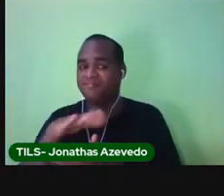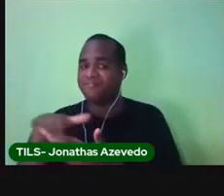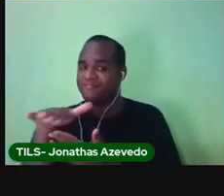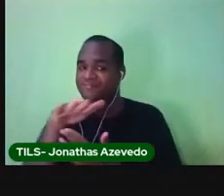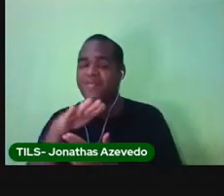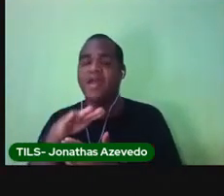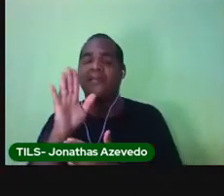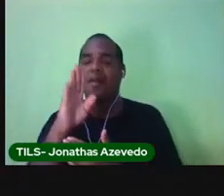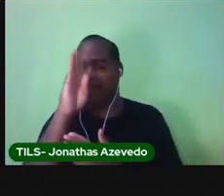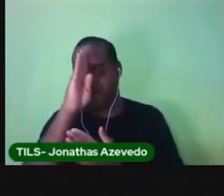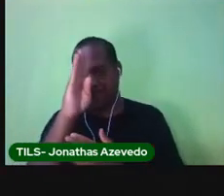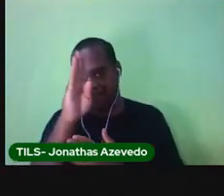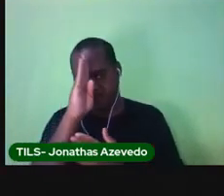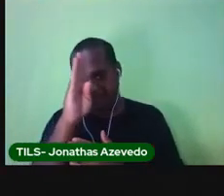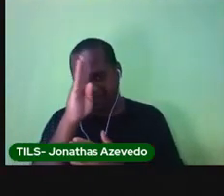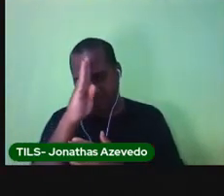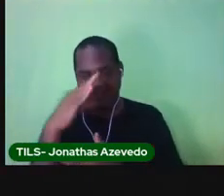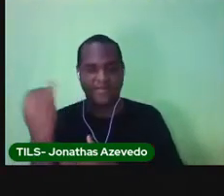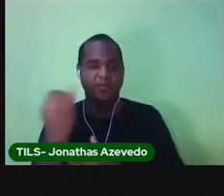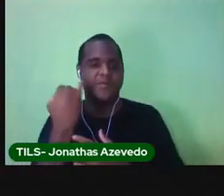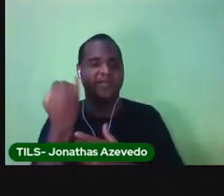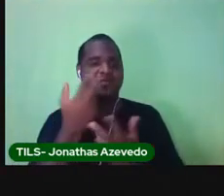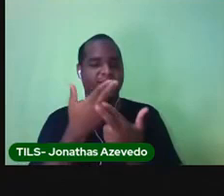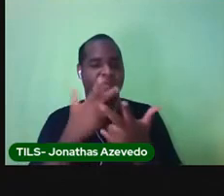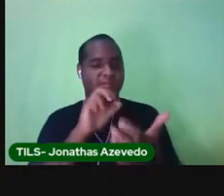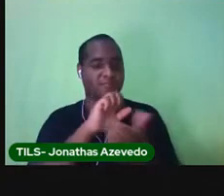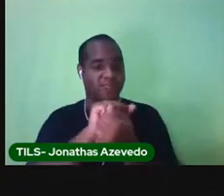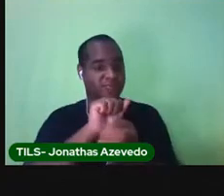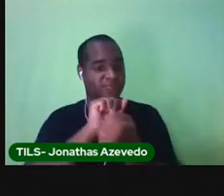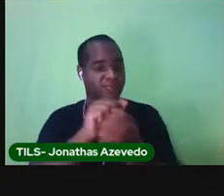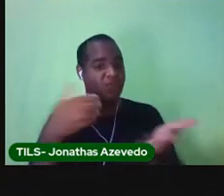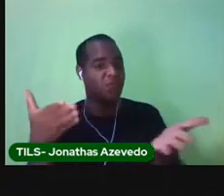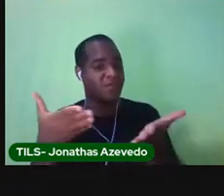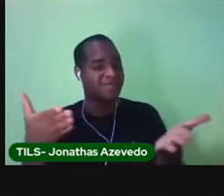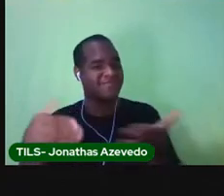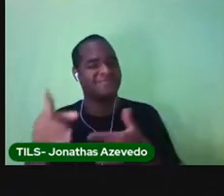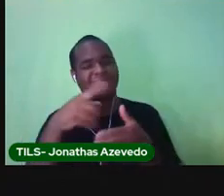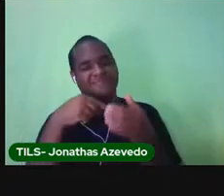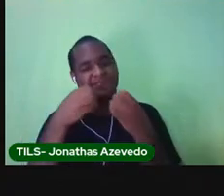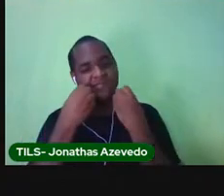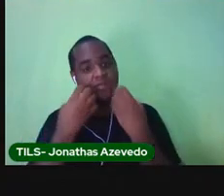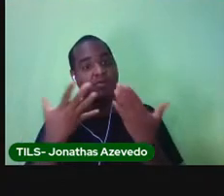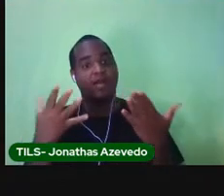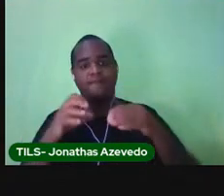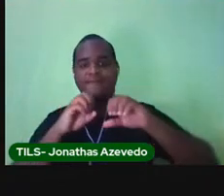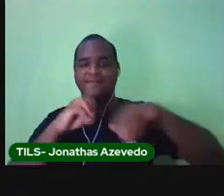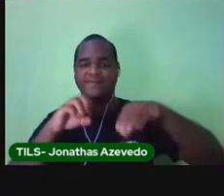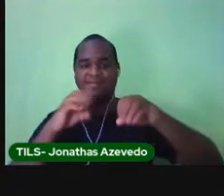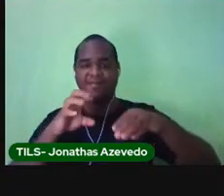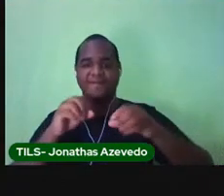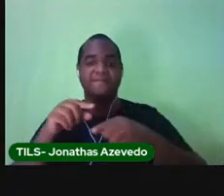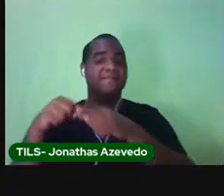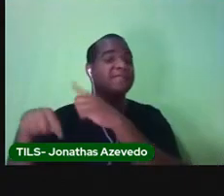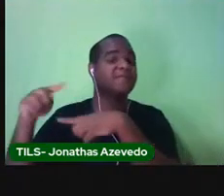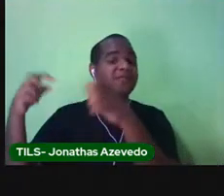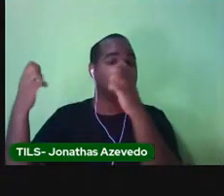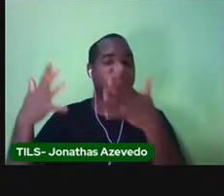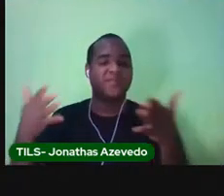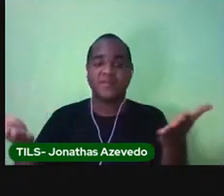Principalmente para os alunos que estão nos acompanhando a partir de hoje. Nas aulas passadas, nós